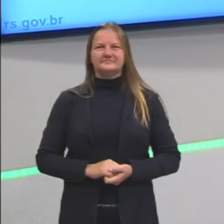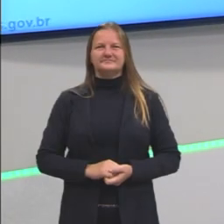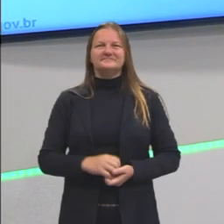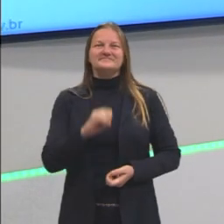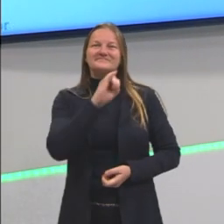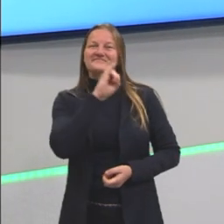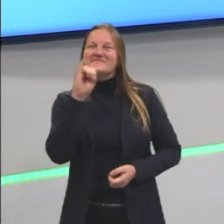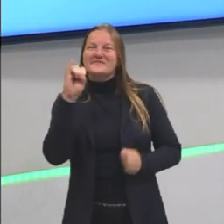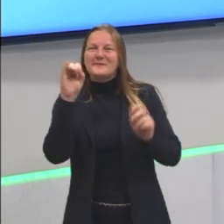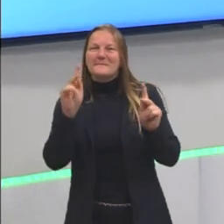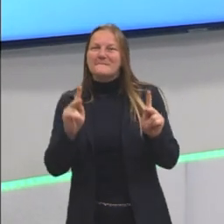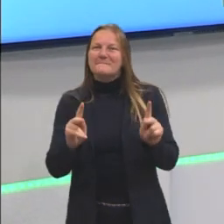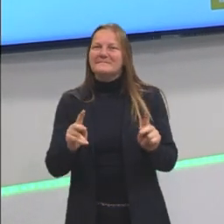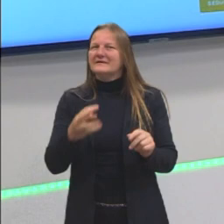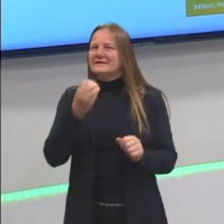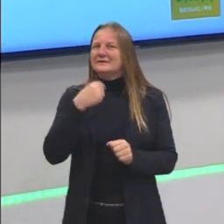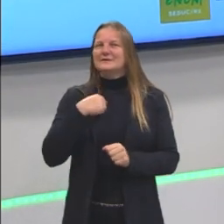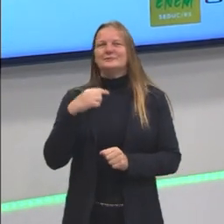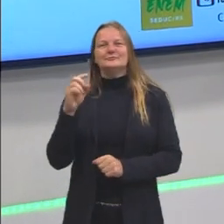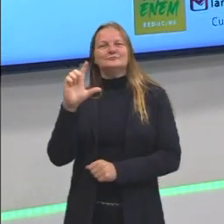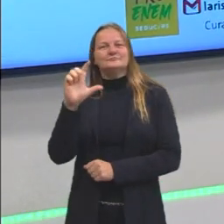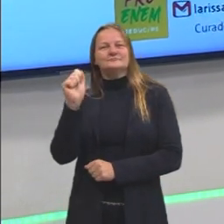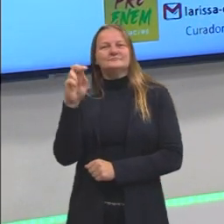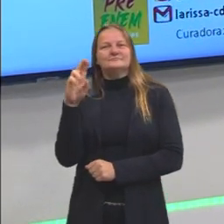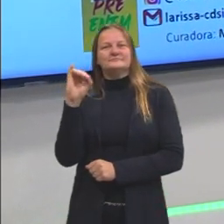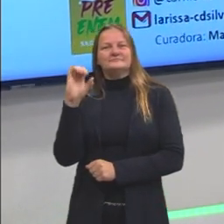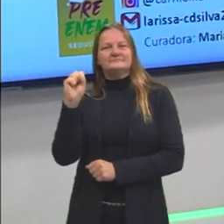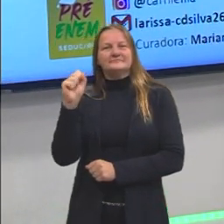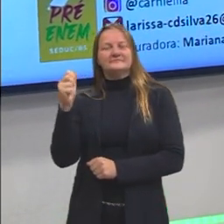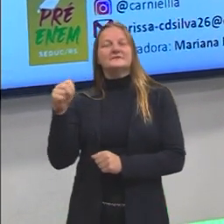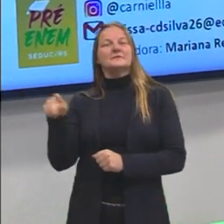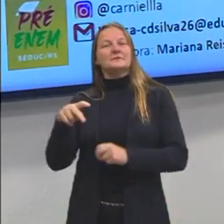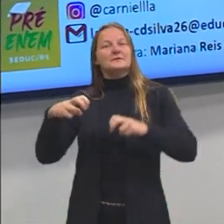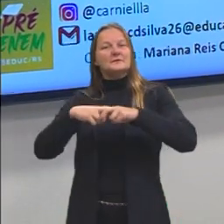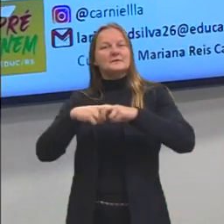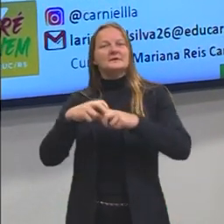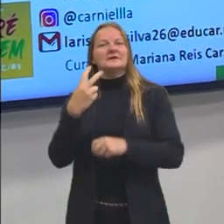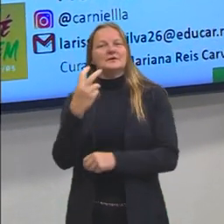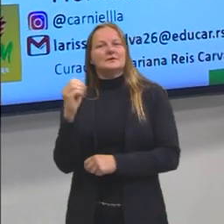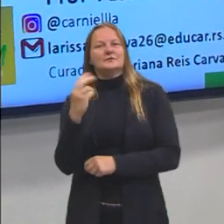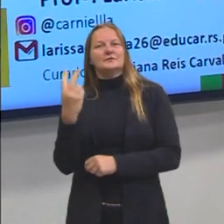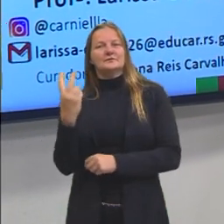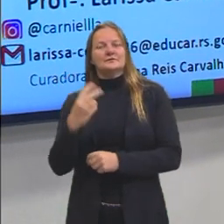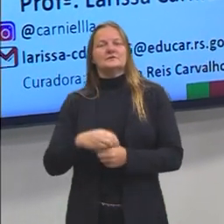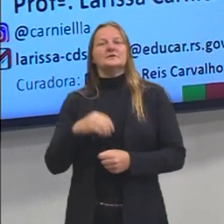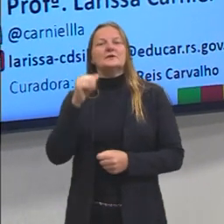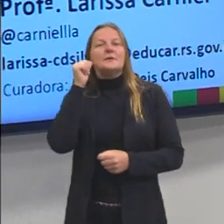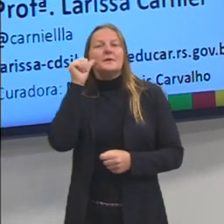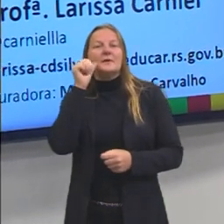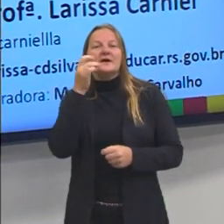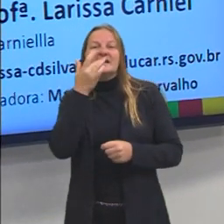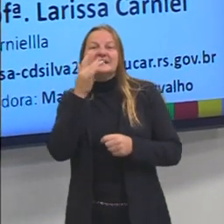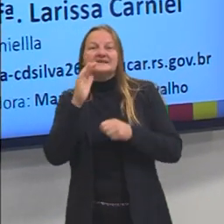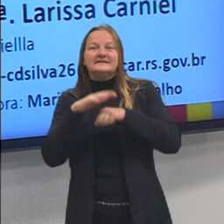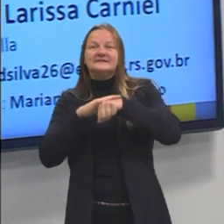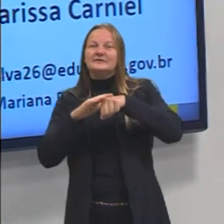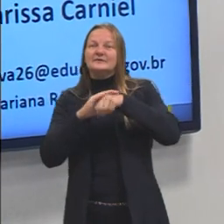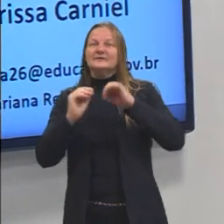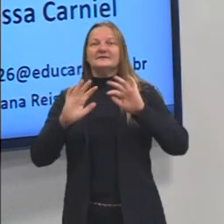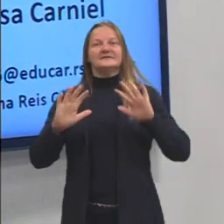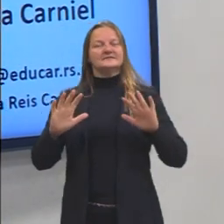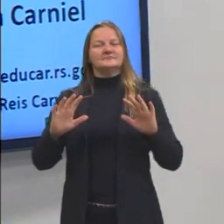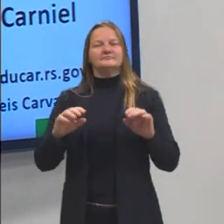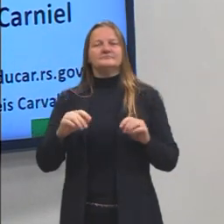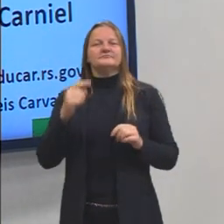Olá pessoal, me chamo Larissa e sou professora de Física do Pré-ENEM 2022. Eu sou uma mulher branca, de pele clara, cabelos e